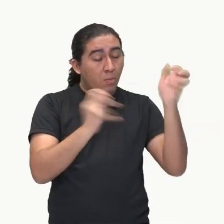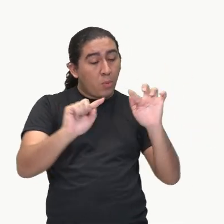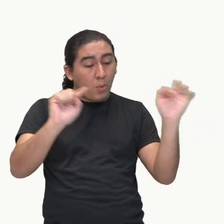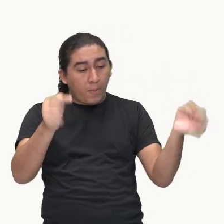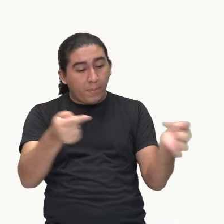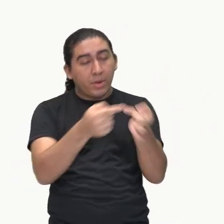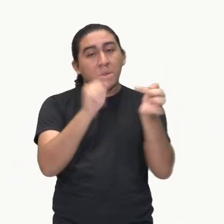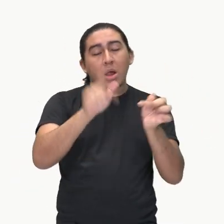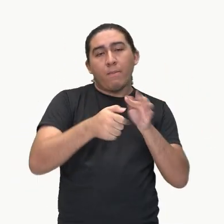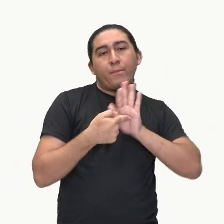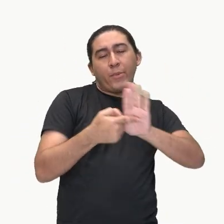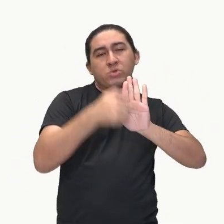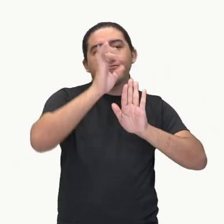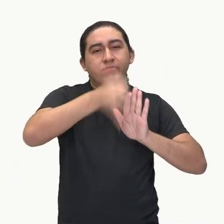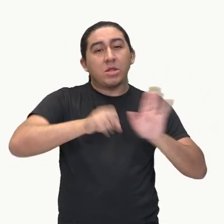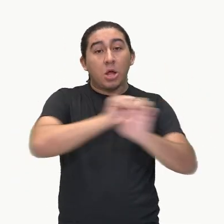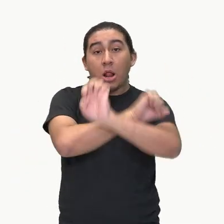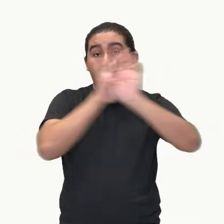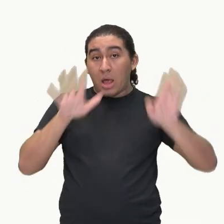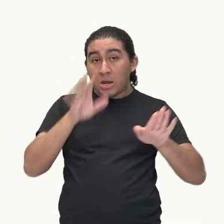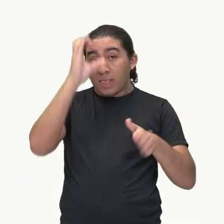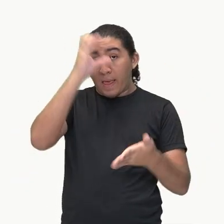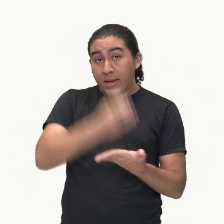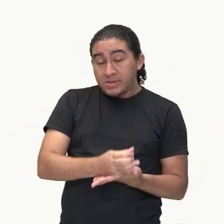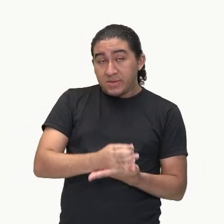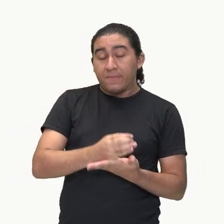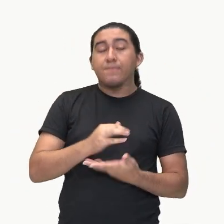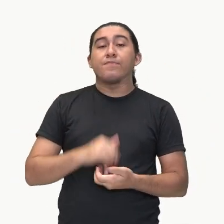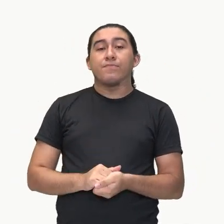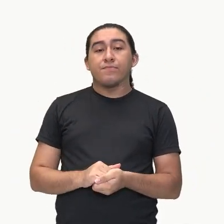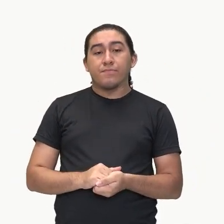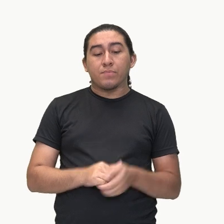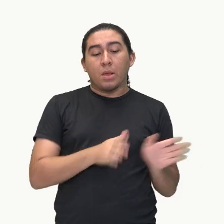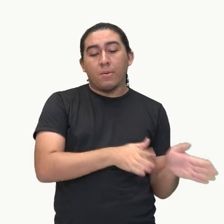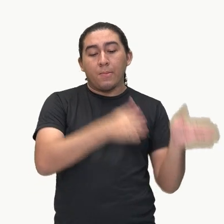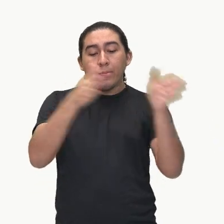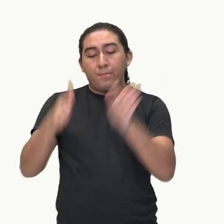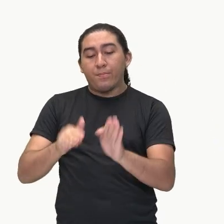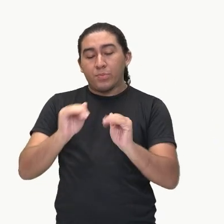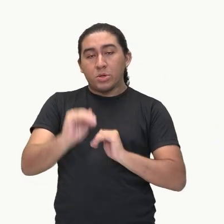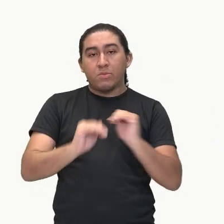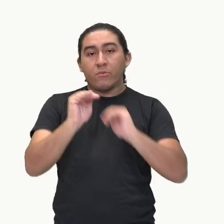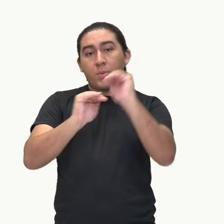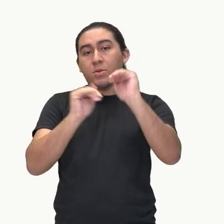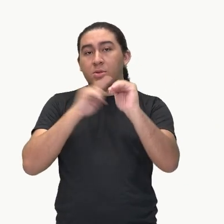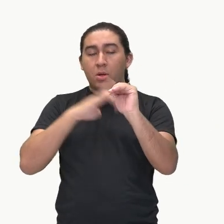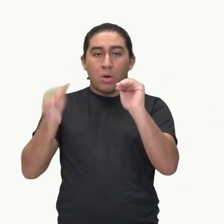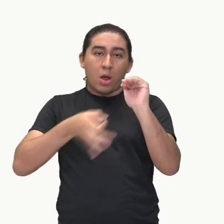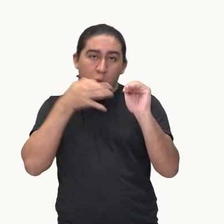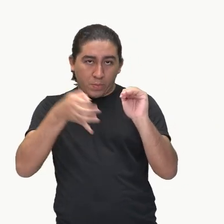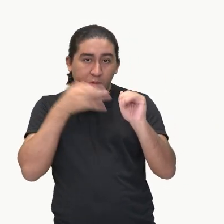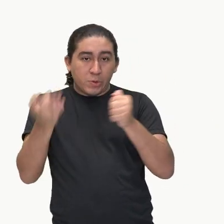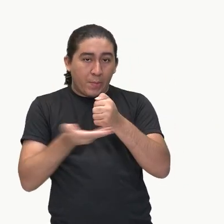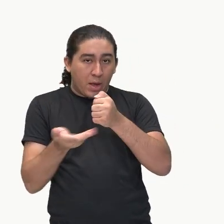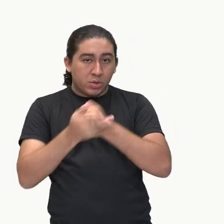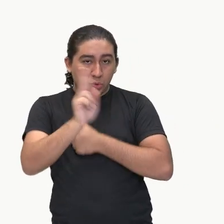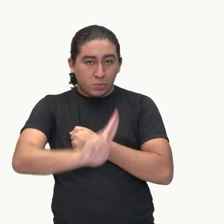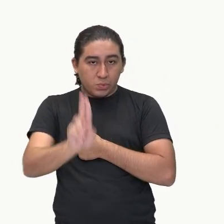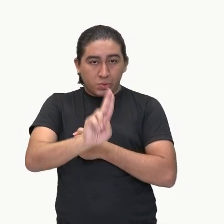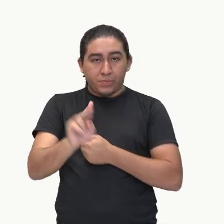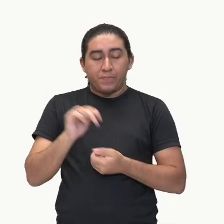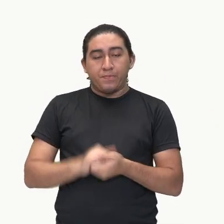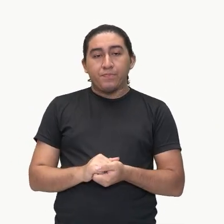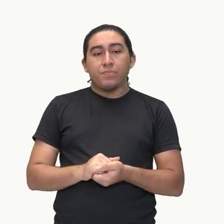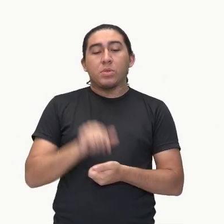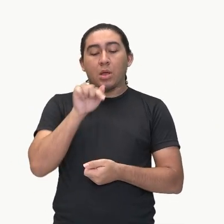evidenciado, a tese. No desenvolvimento, o nós vamos ter? Os argumentos. Então, esses